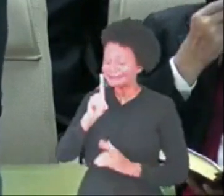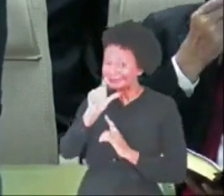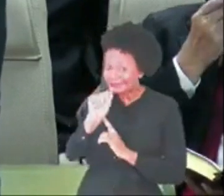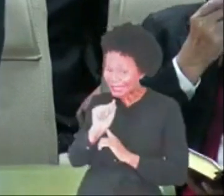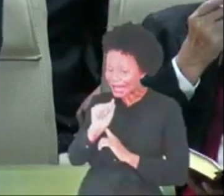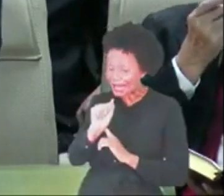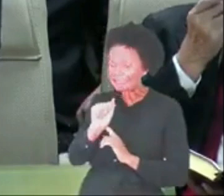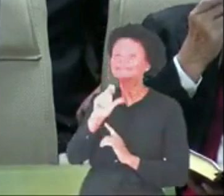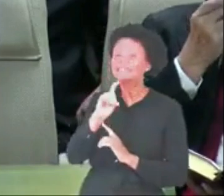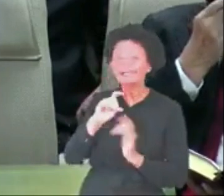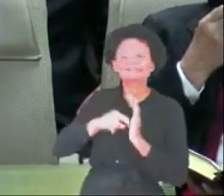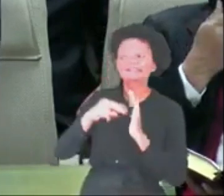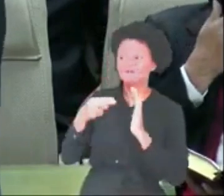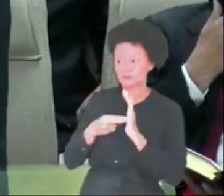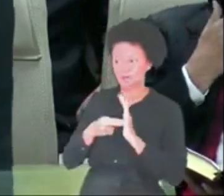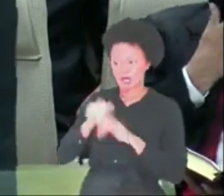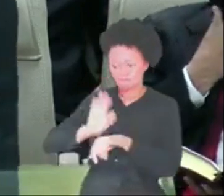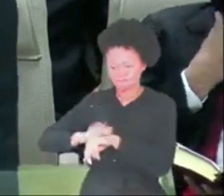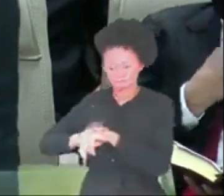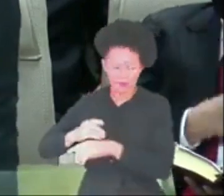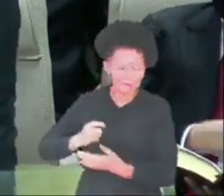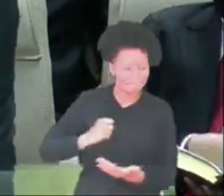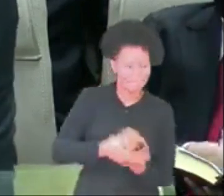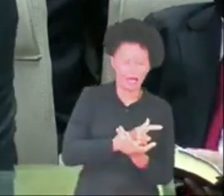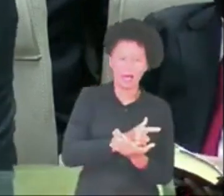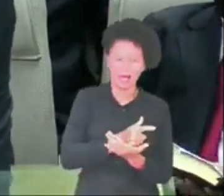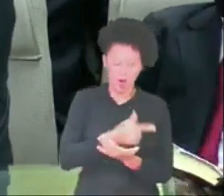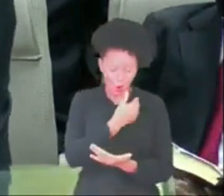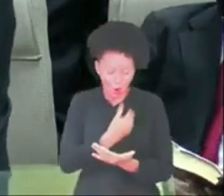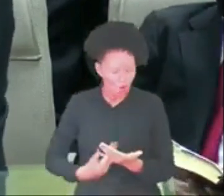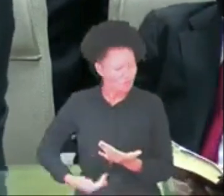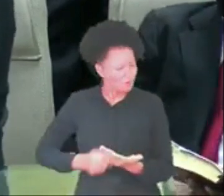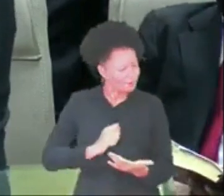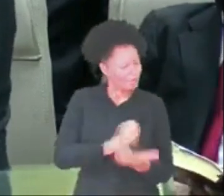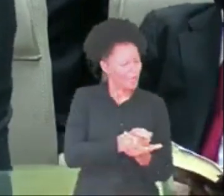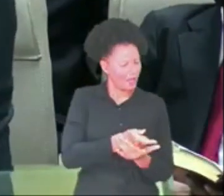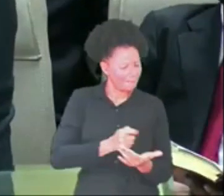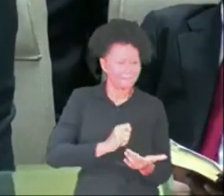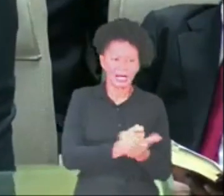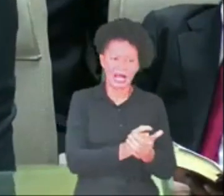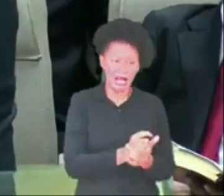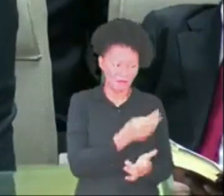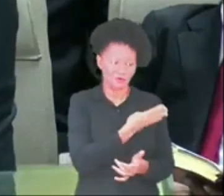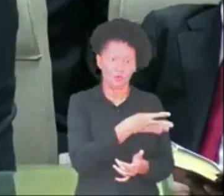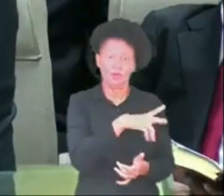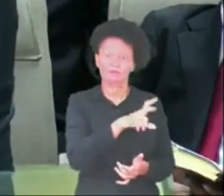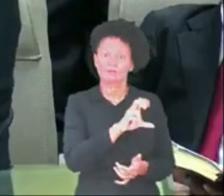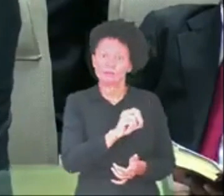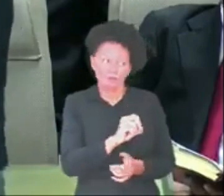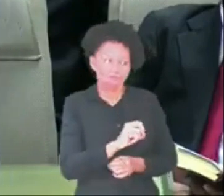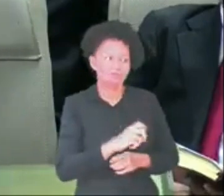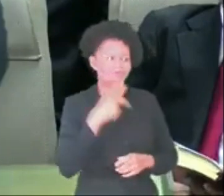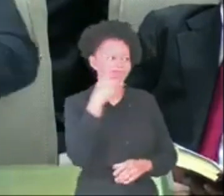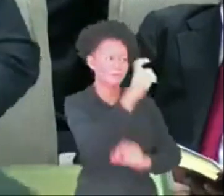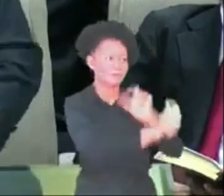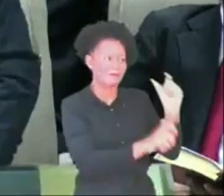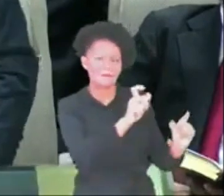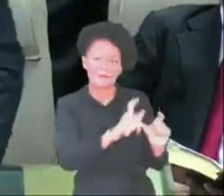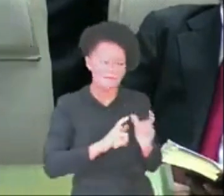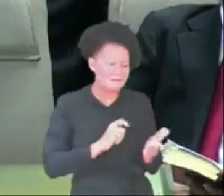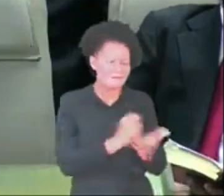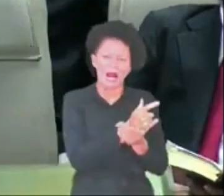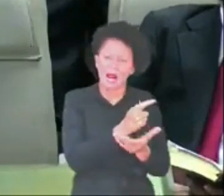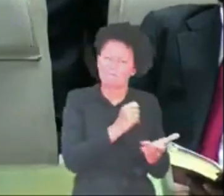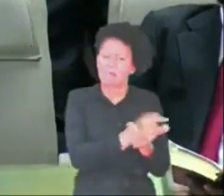da mesa. Quer dizer, o estado bancava. O estado pagava